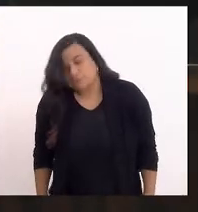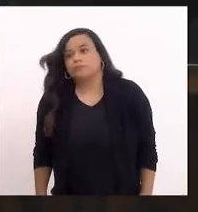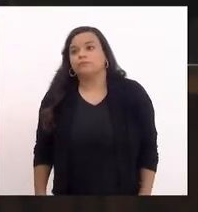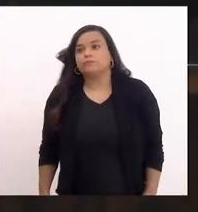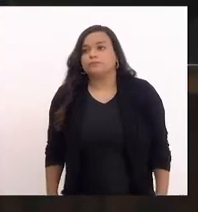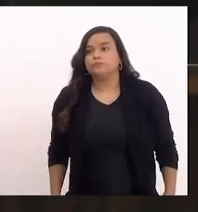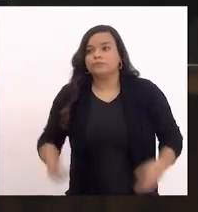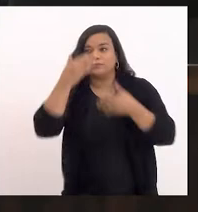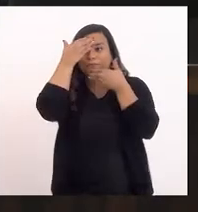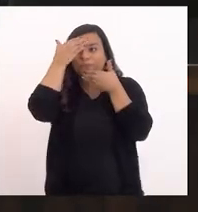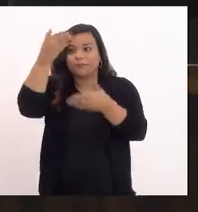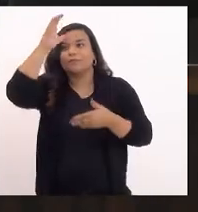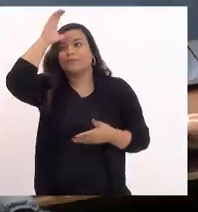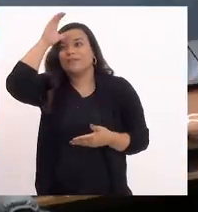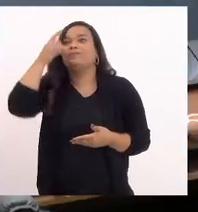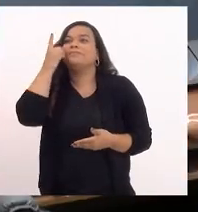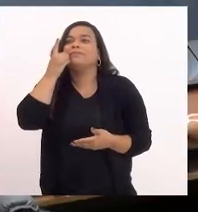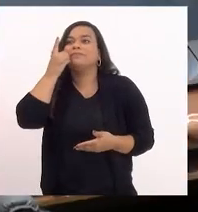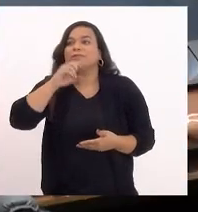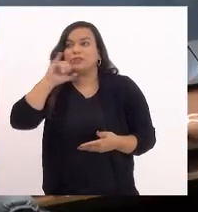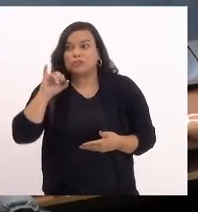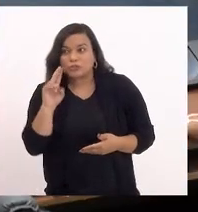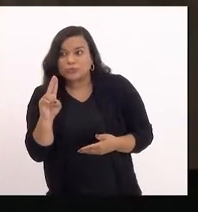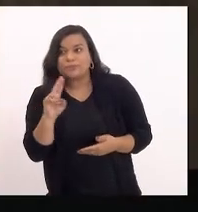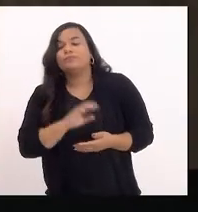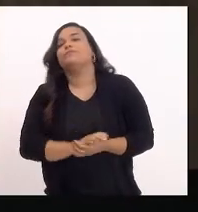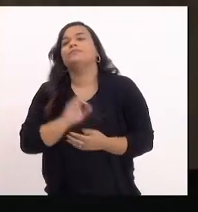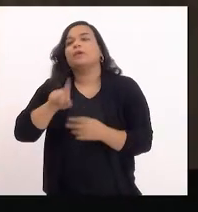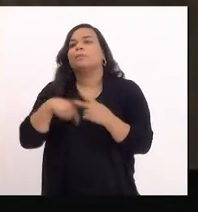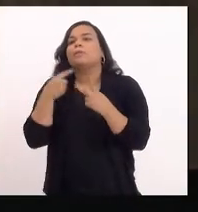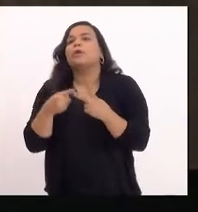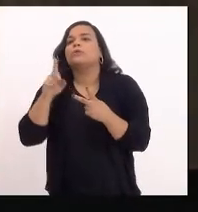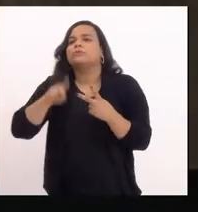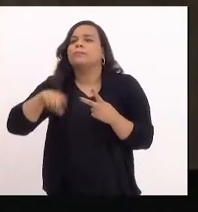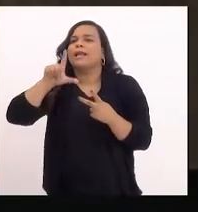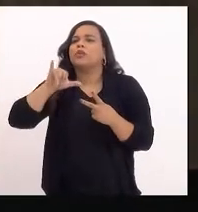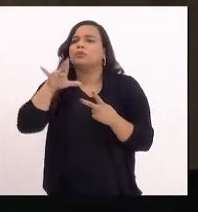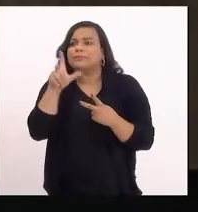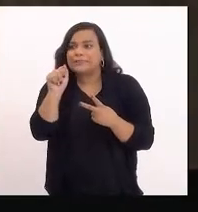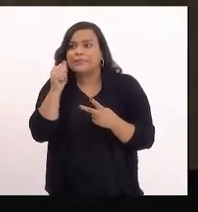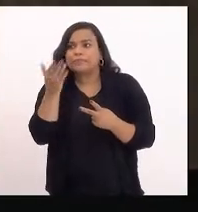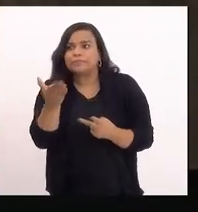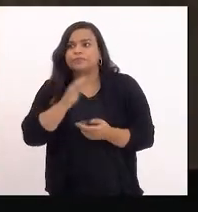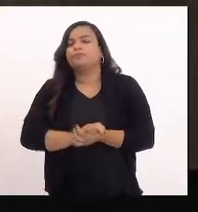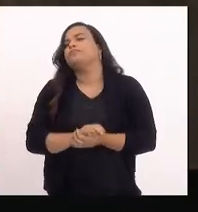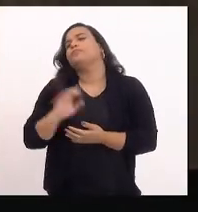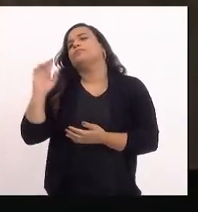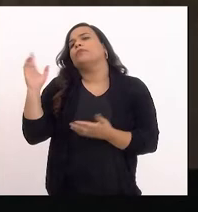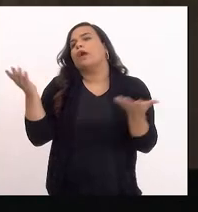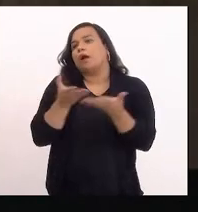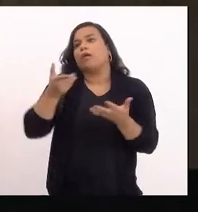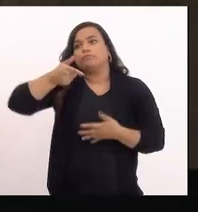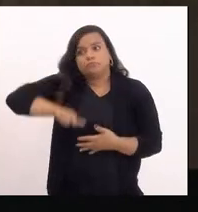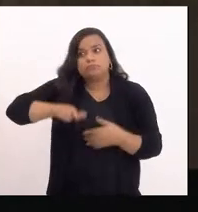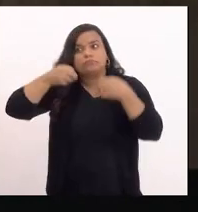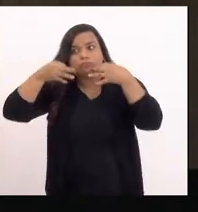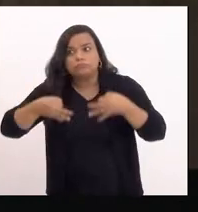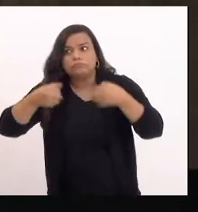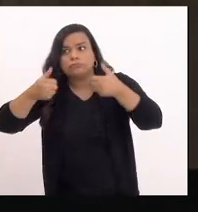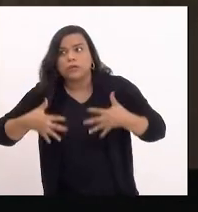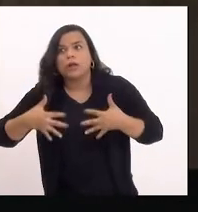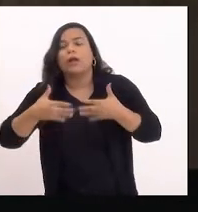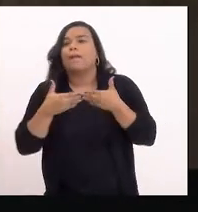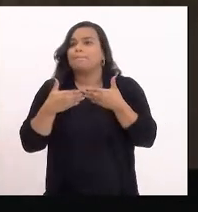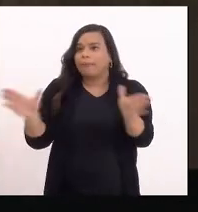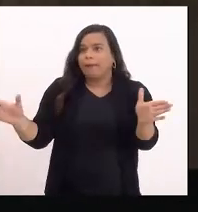deputada Lucinha. Deputada Marta Rocha, a deputada Lucinha só reafirmando que está aberta a coautoria, os deputados e